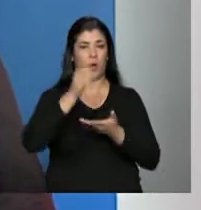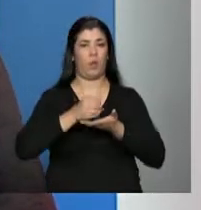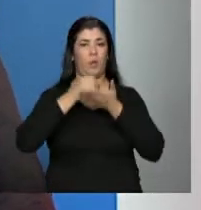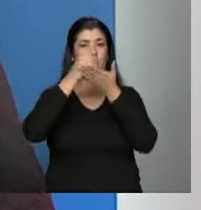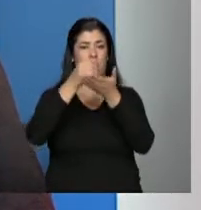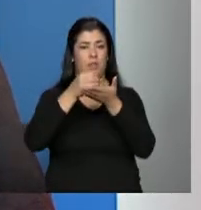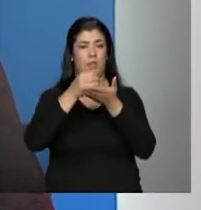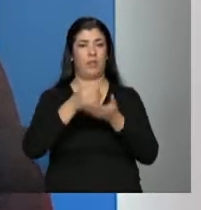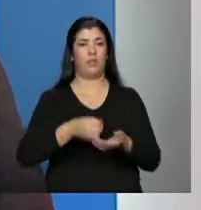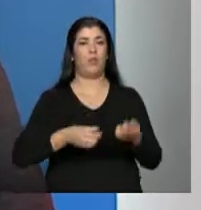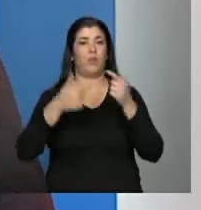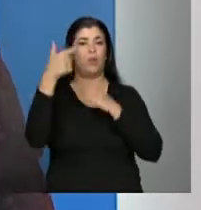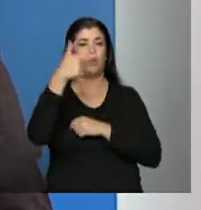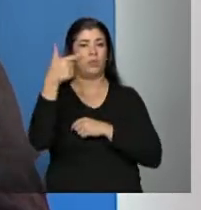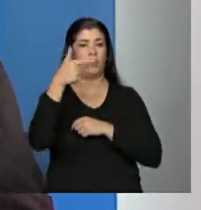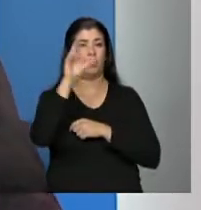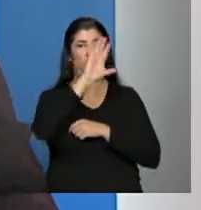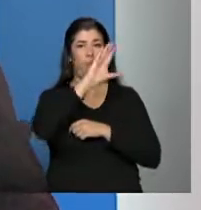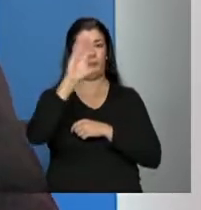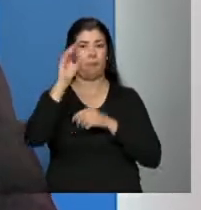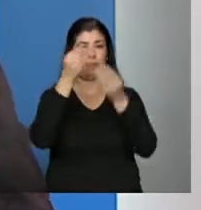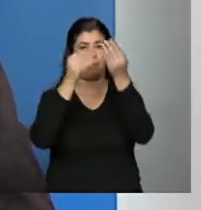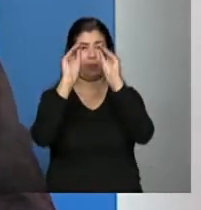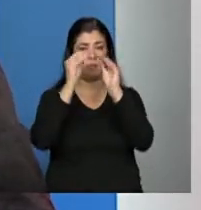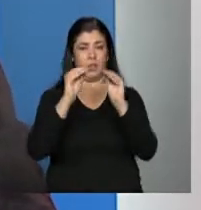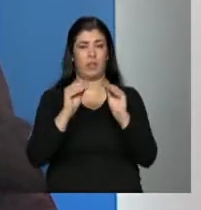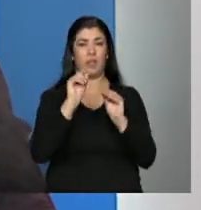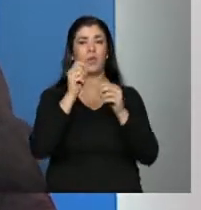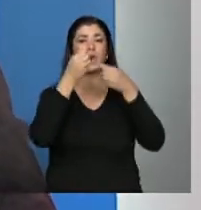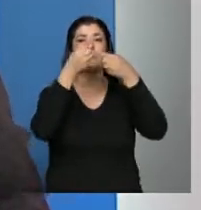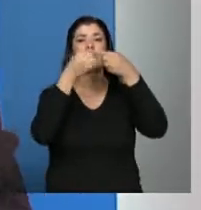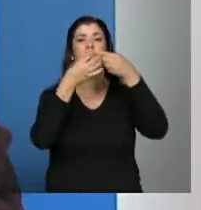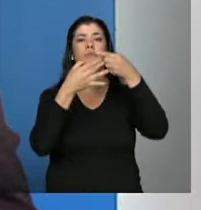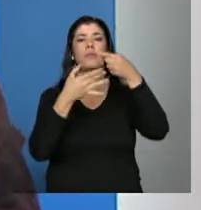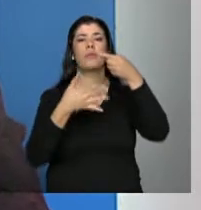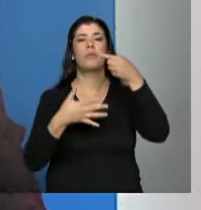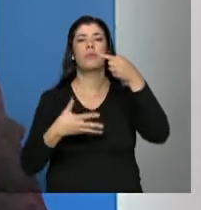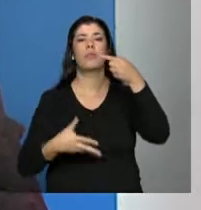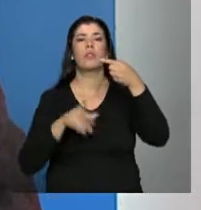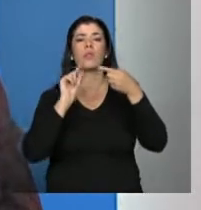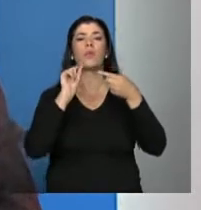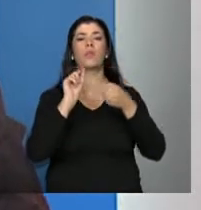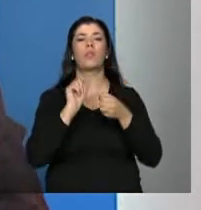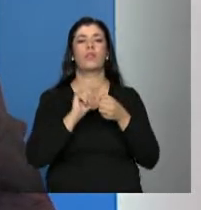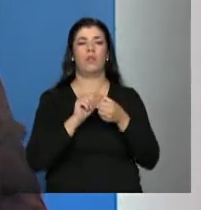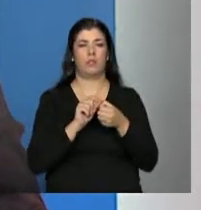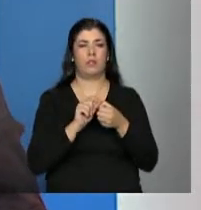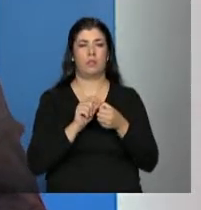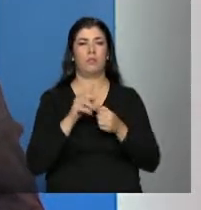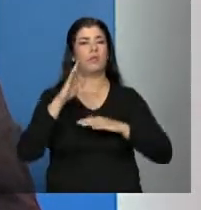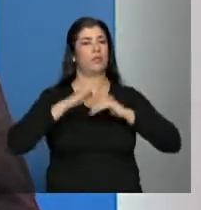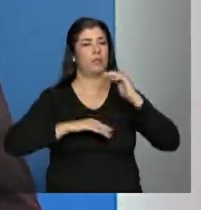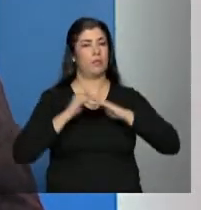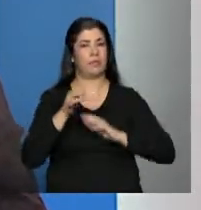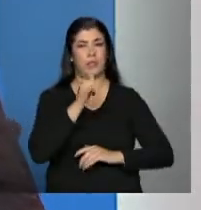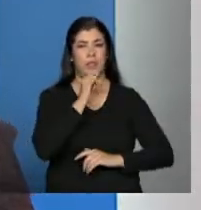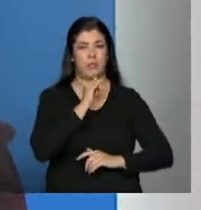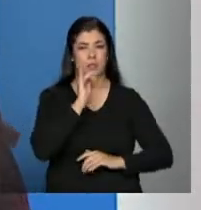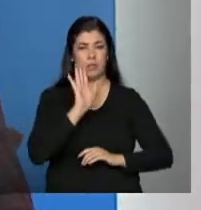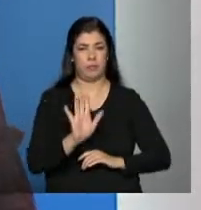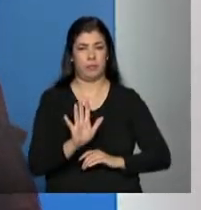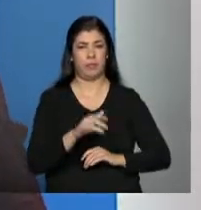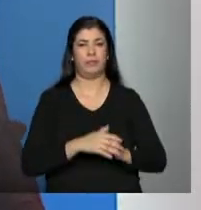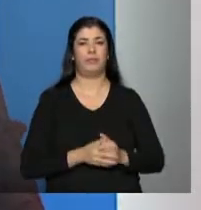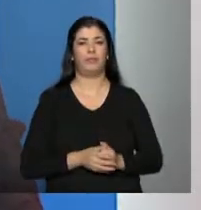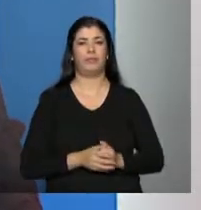A sessão 2, ele atraz um detalhamento do que é feito. Então, vamos ser mais concretos e dar um exemplo de um serviço.